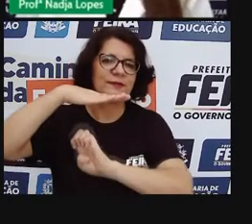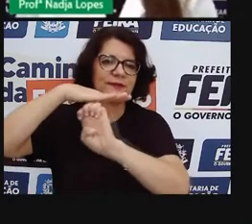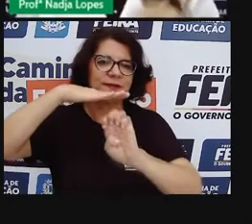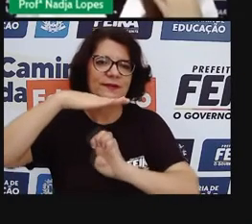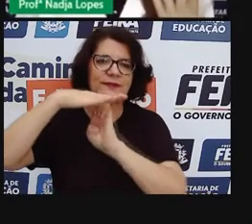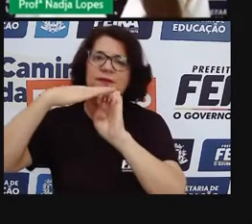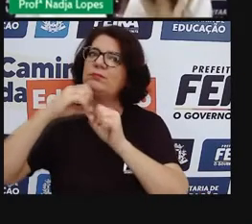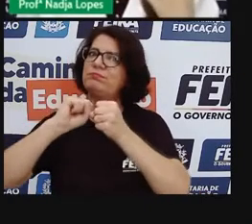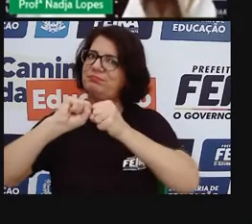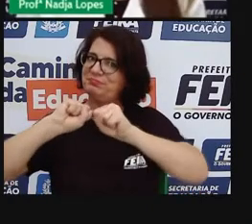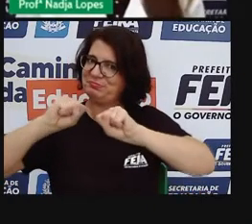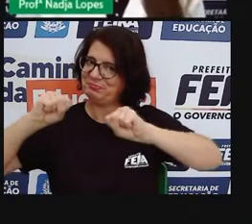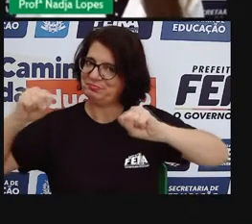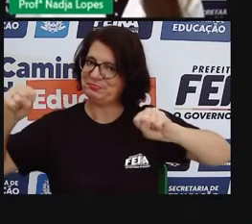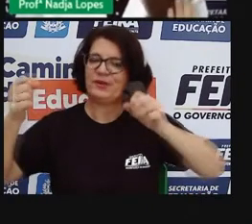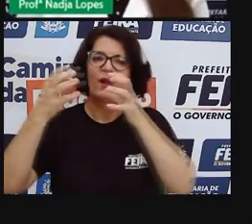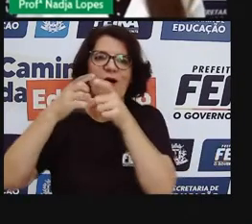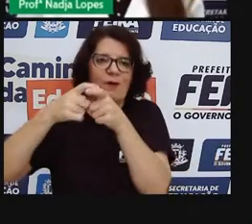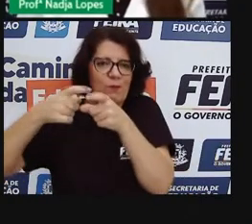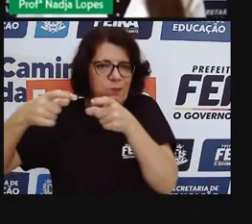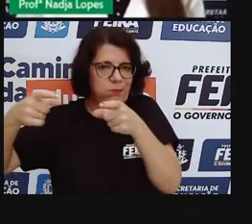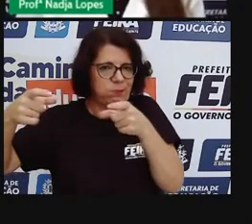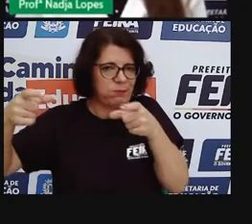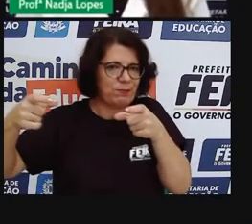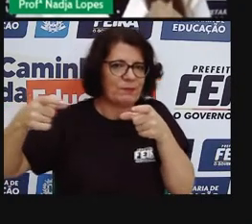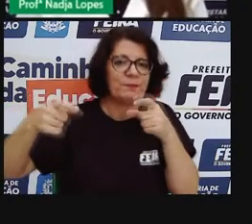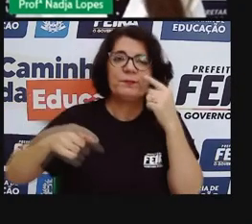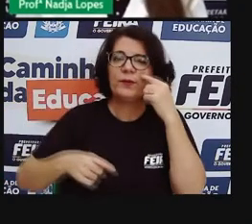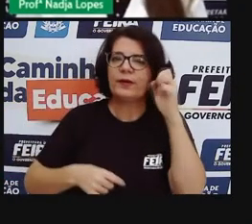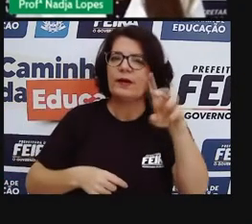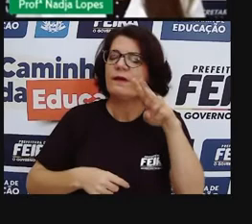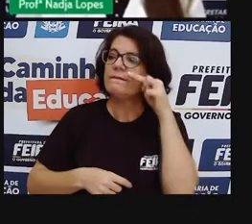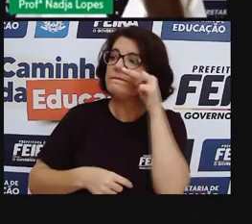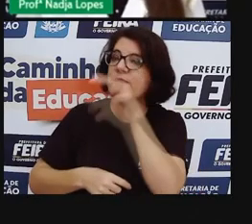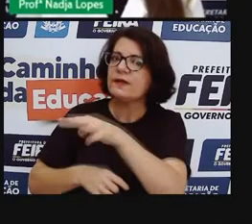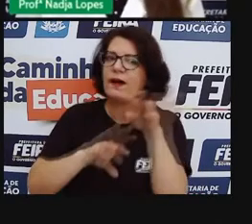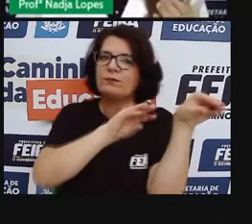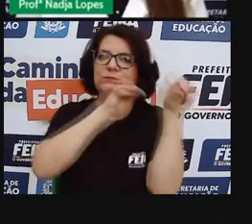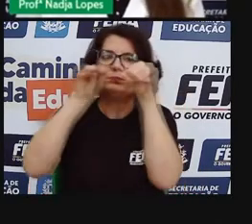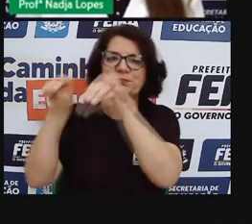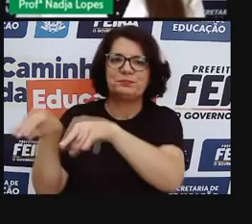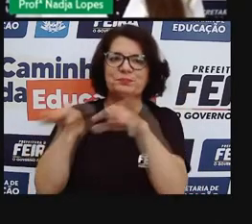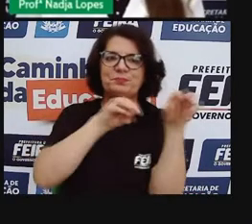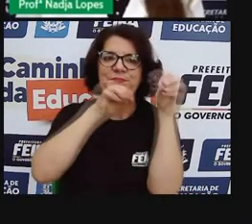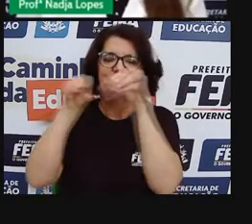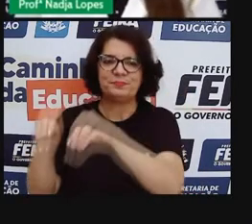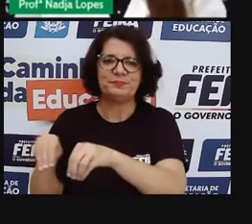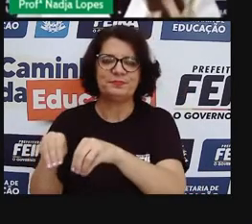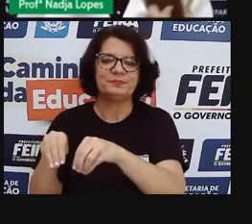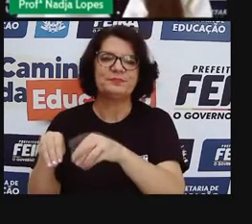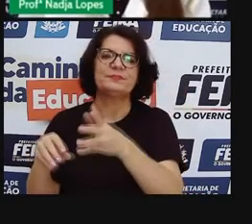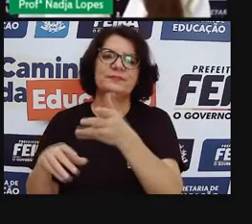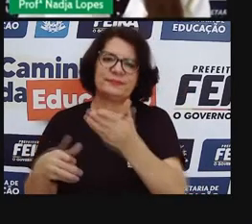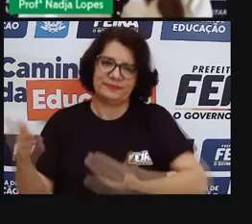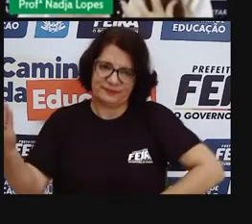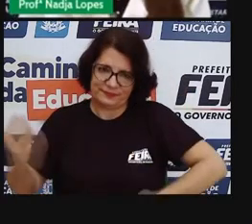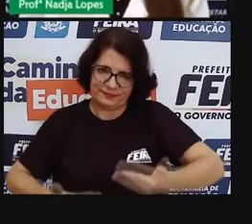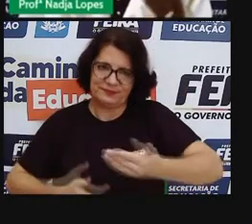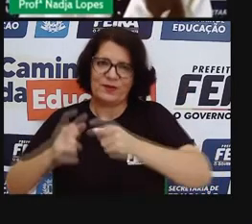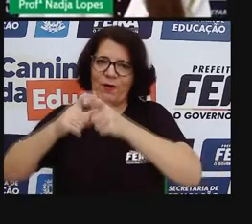Santana, por enxergar o grande potencial que essa cidade tem. A gente não perde essa característica também de ser um